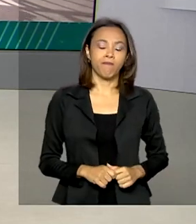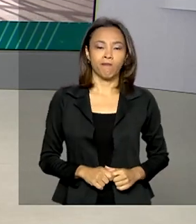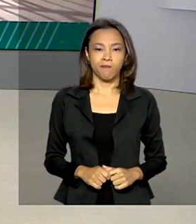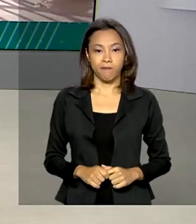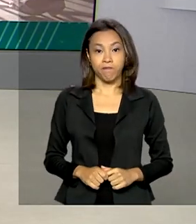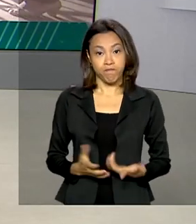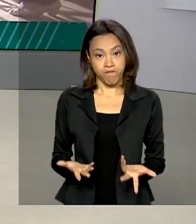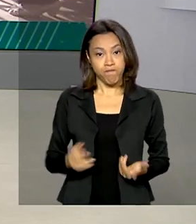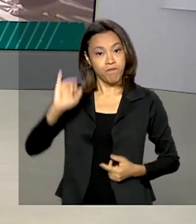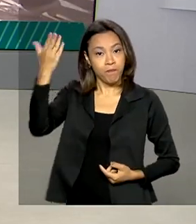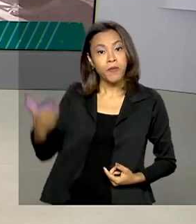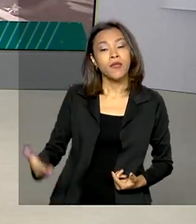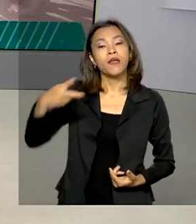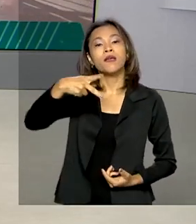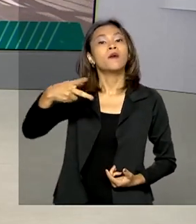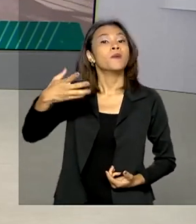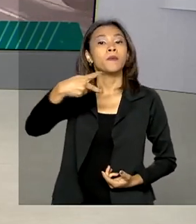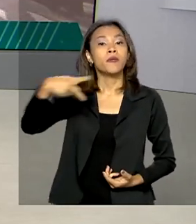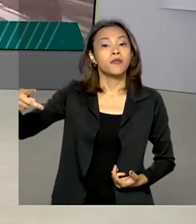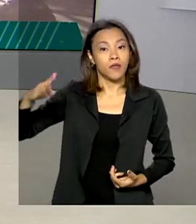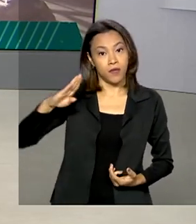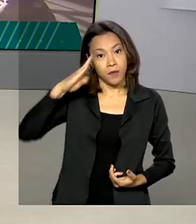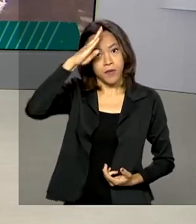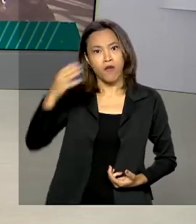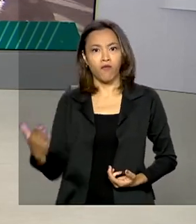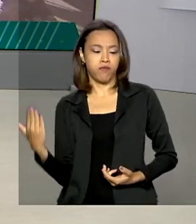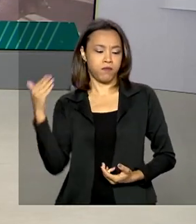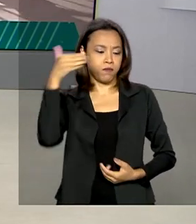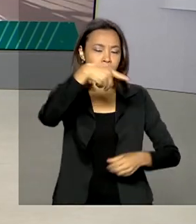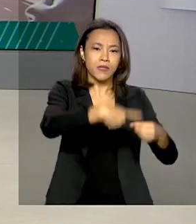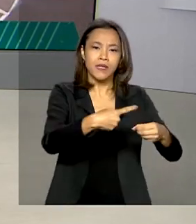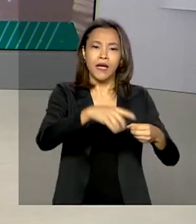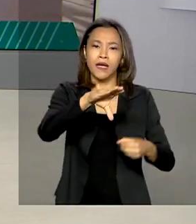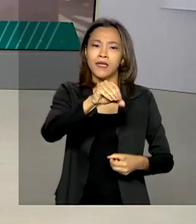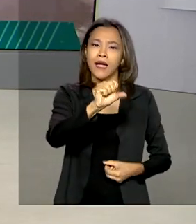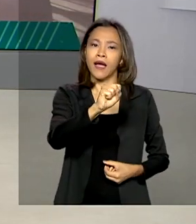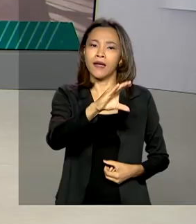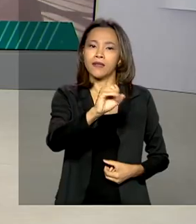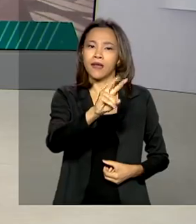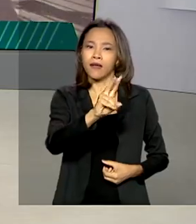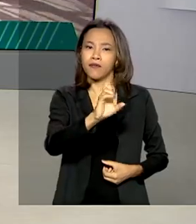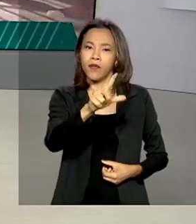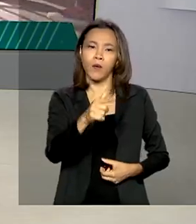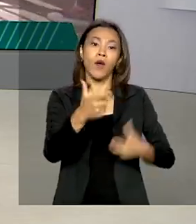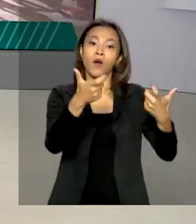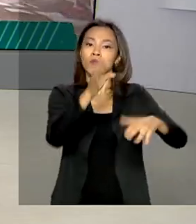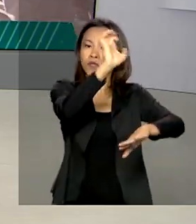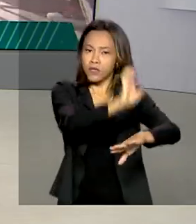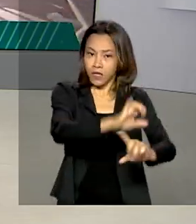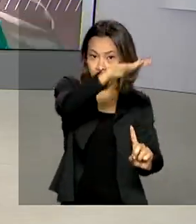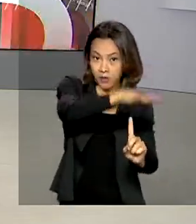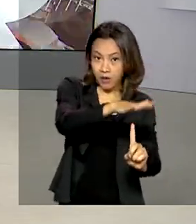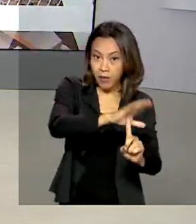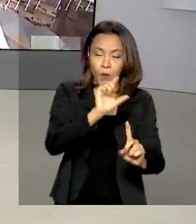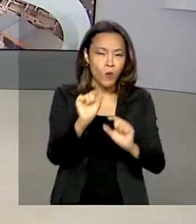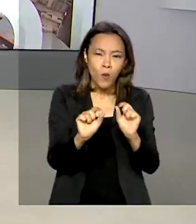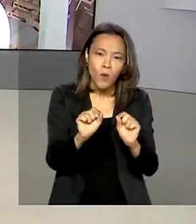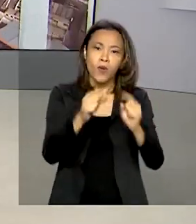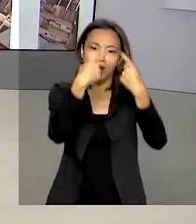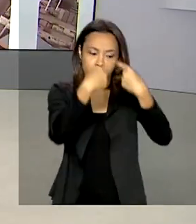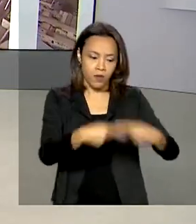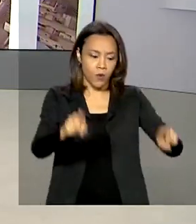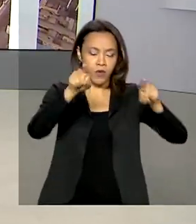O presidente Jair Bolsonaro foi a Cascavel, no Paraná, na inauguração do Centro Nacional de Treinamento de